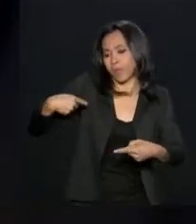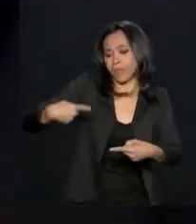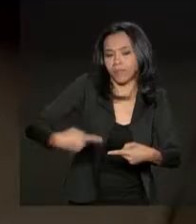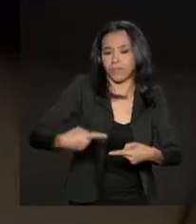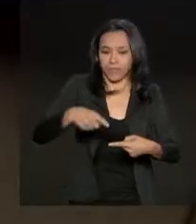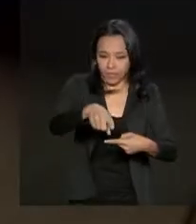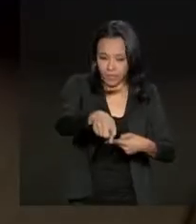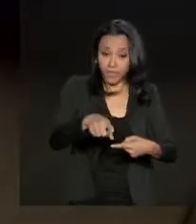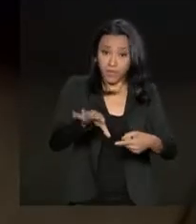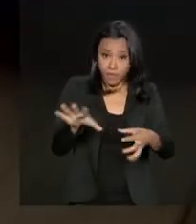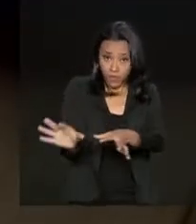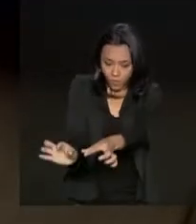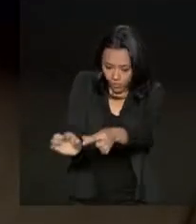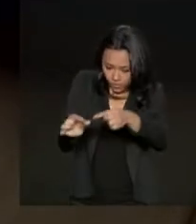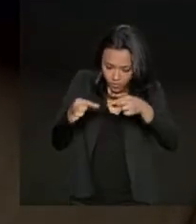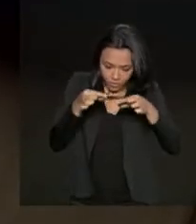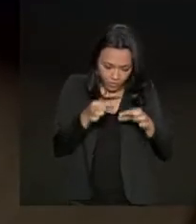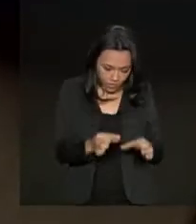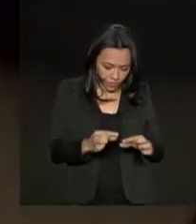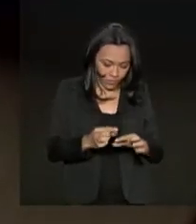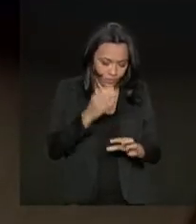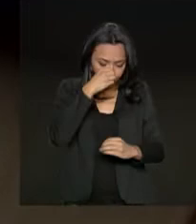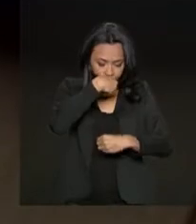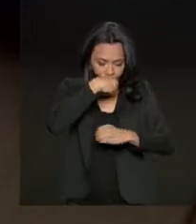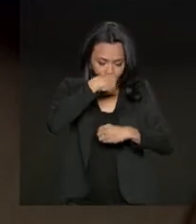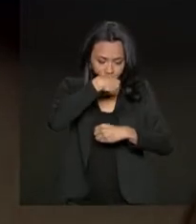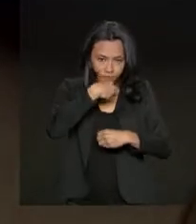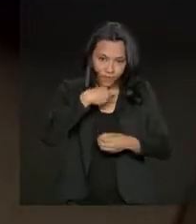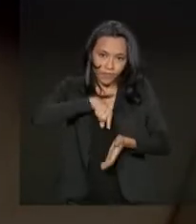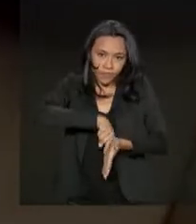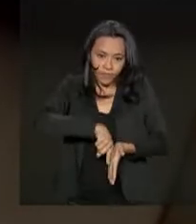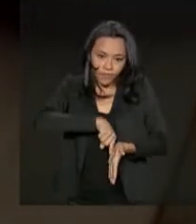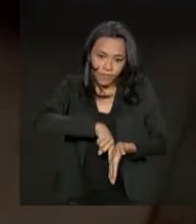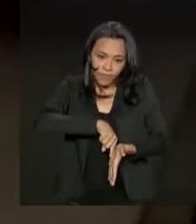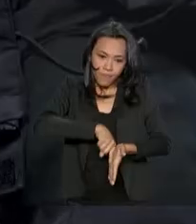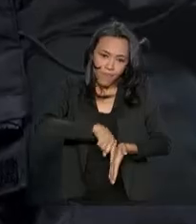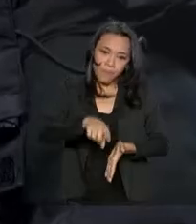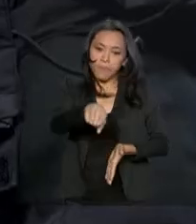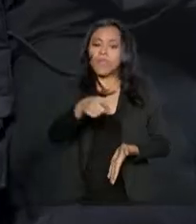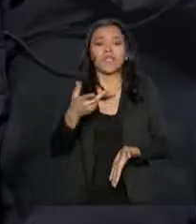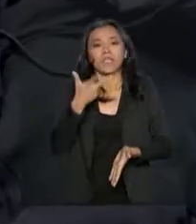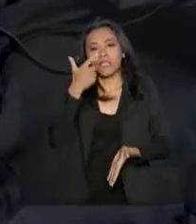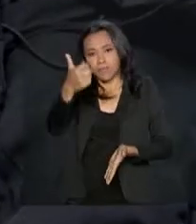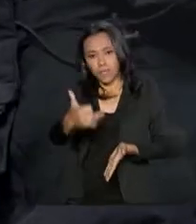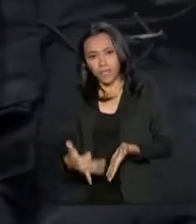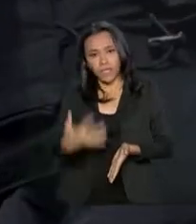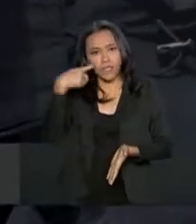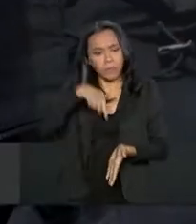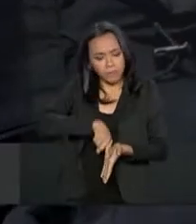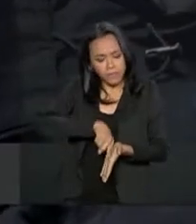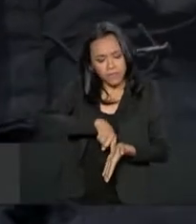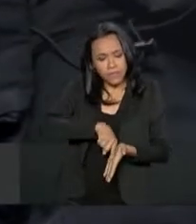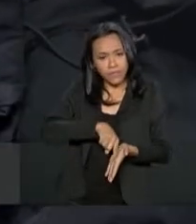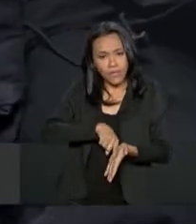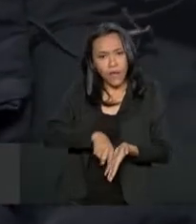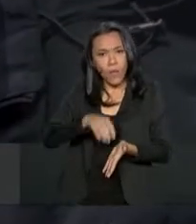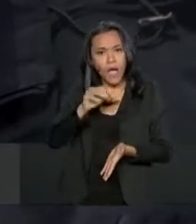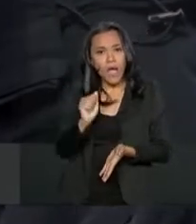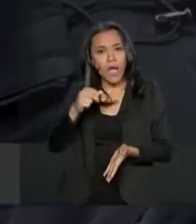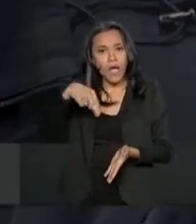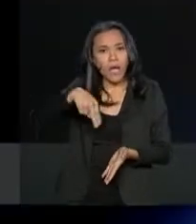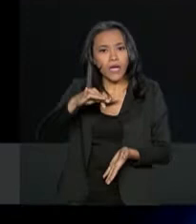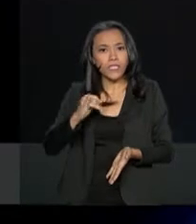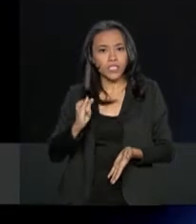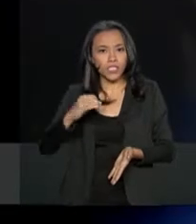colhido será analisado exaustivamente. A gente está pesquisando potencial antimicrobiano de